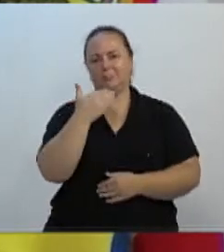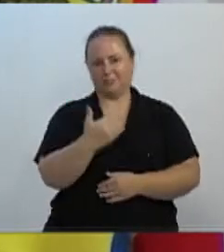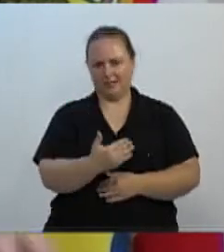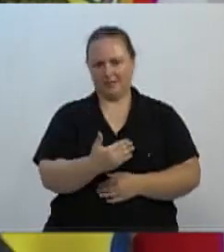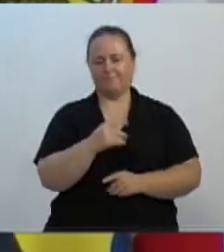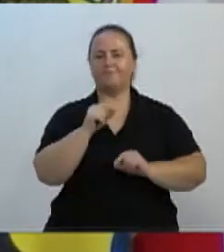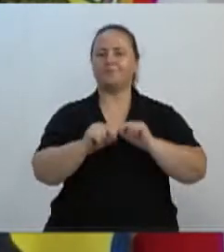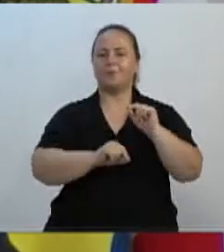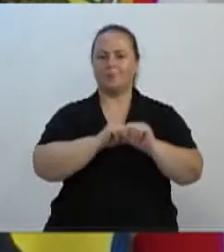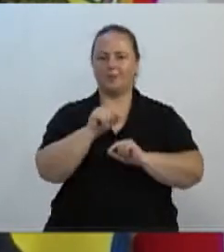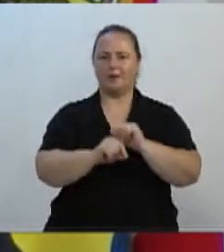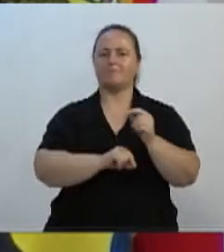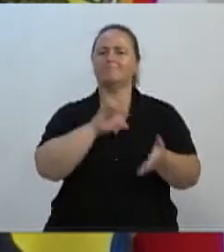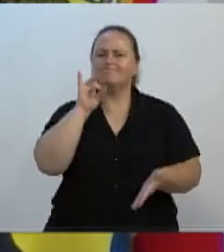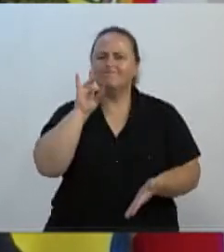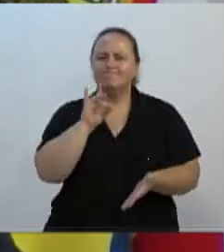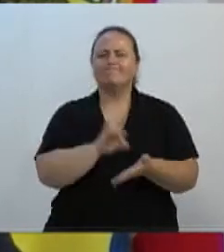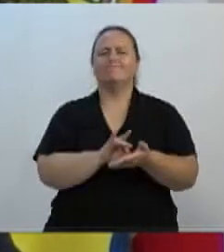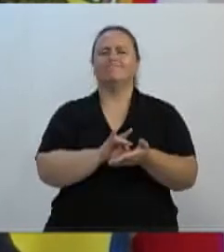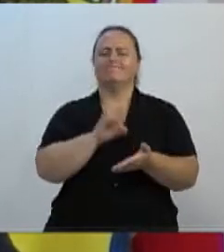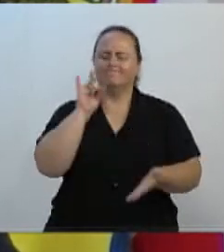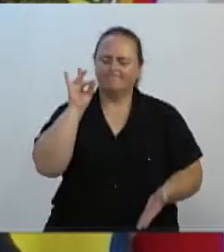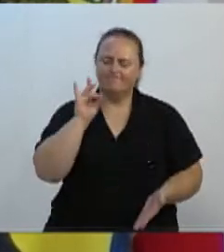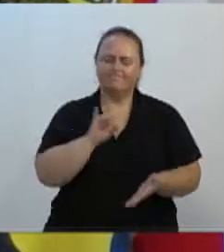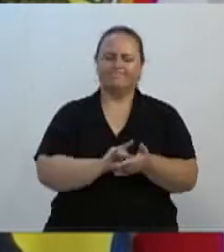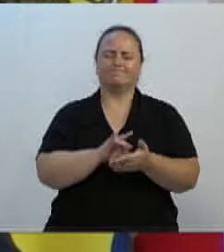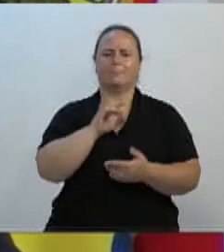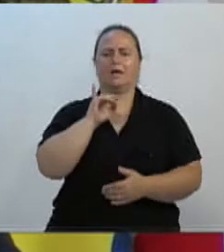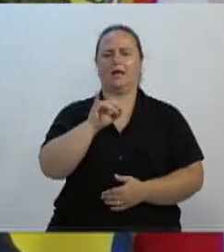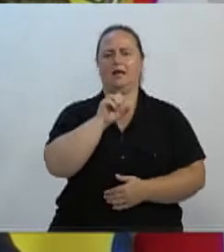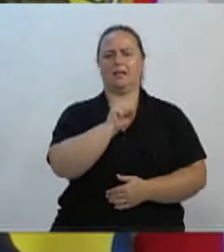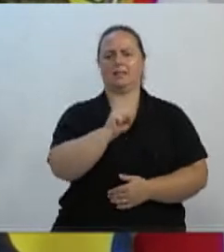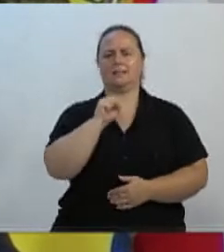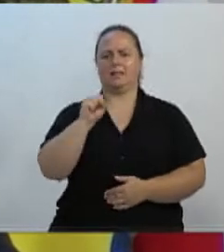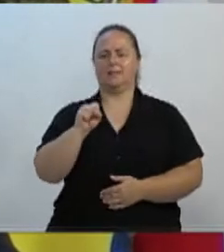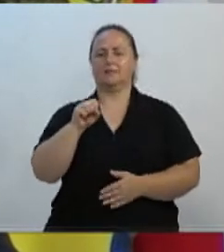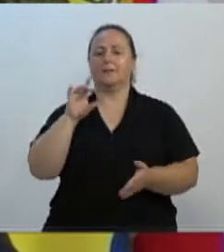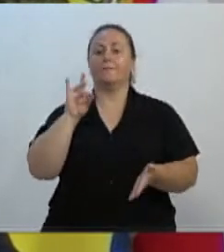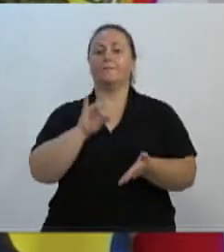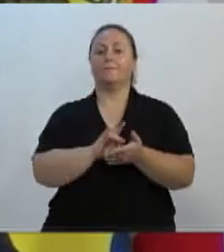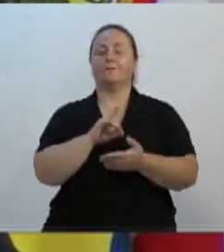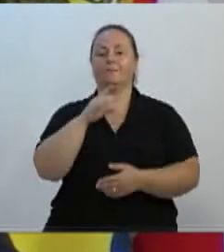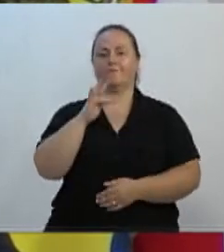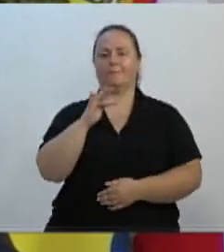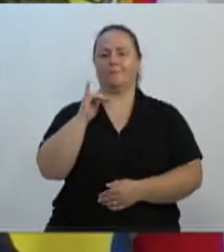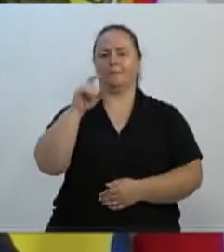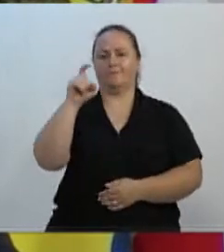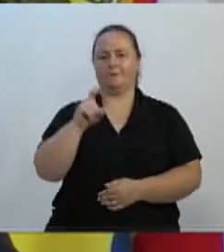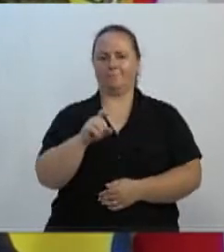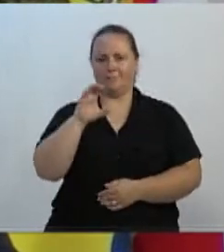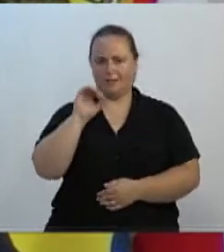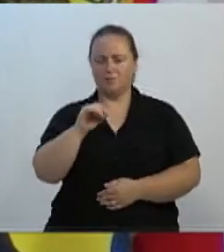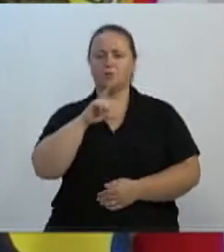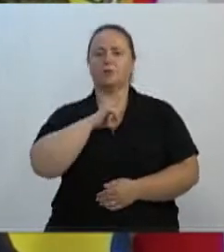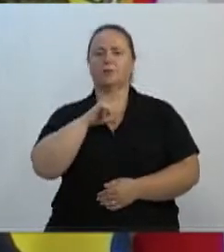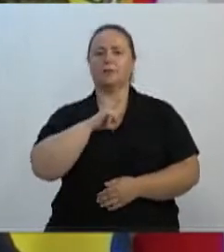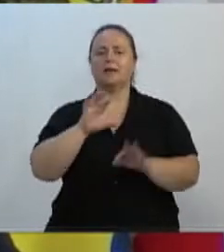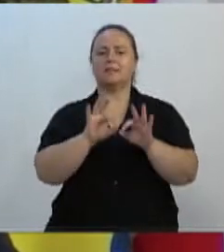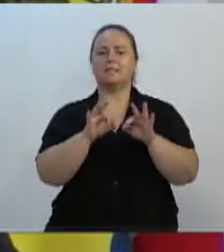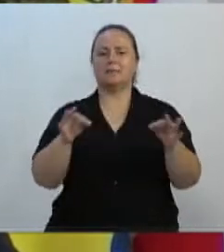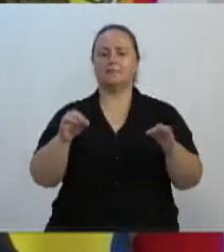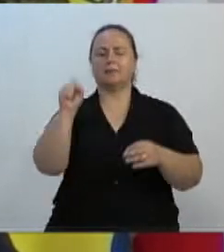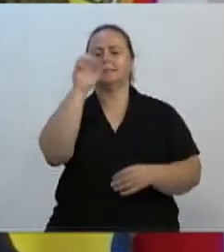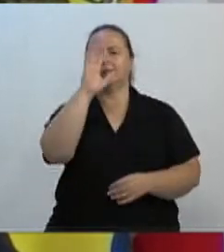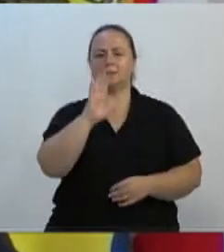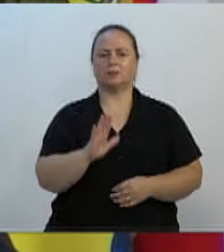a regulamentação, senhor presidente, do ISS fixo para as empresas de serviços contábeis optantes do Simples Nacional. Haja visto que isso é